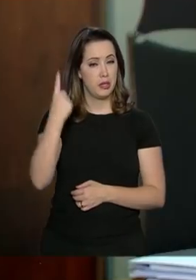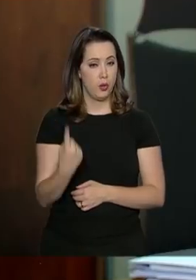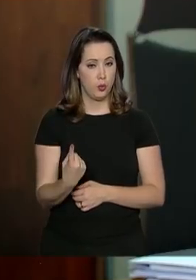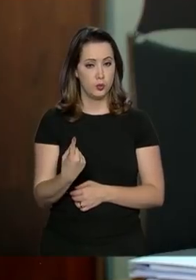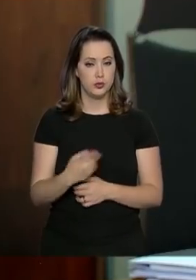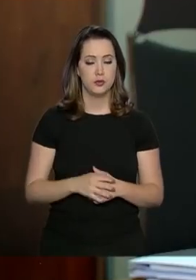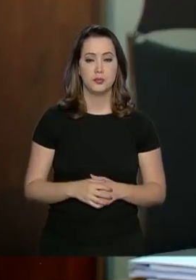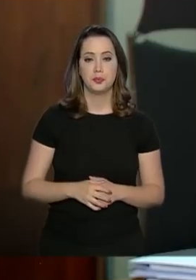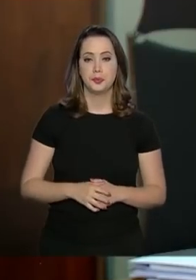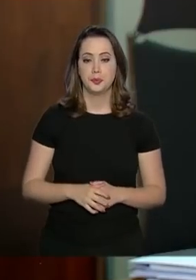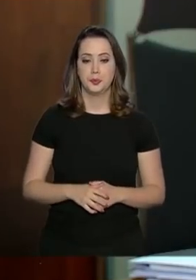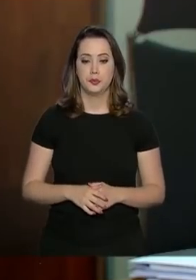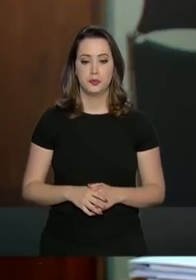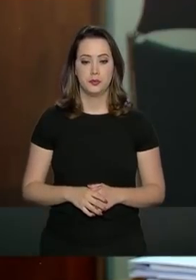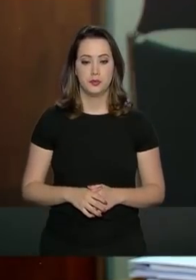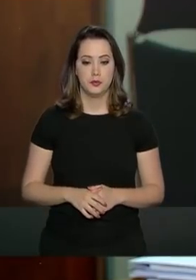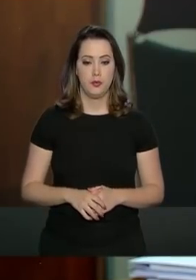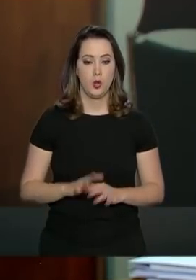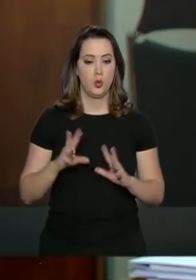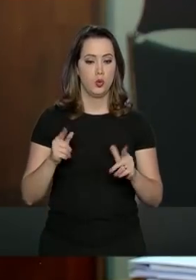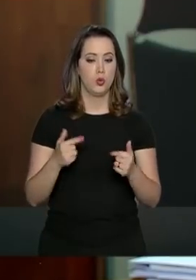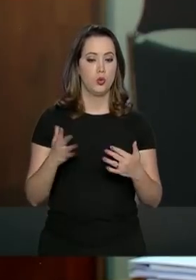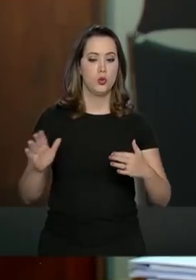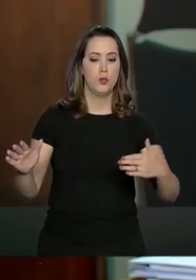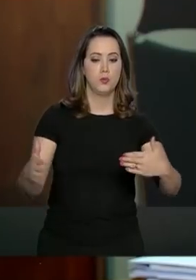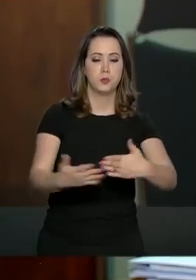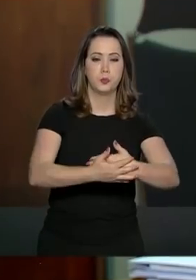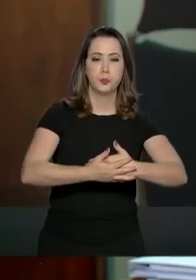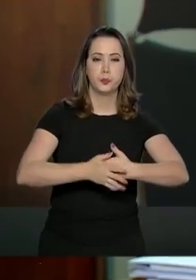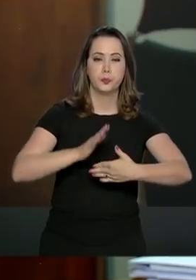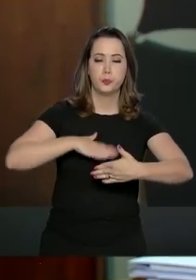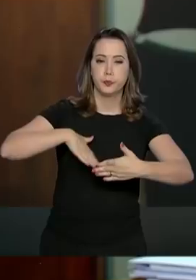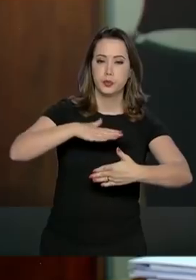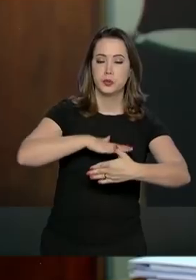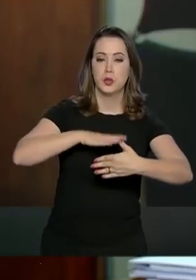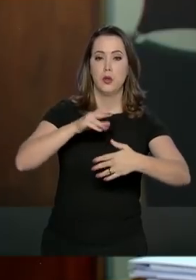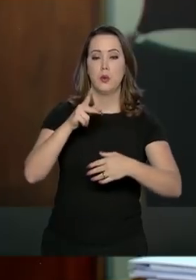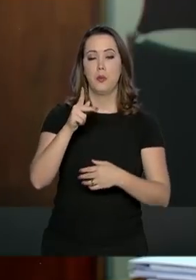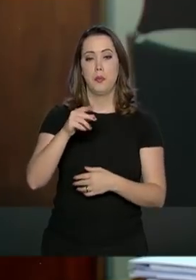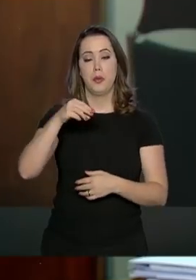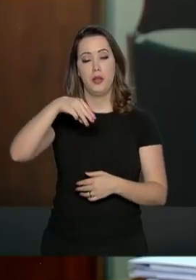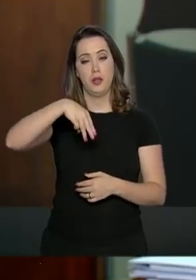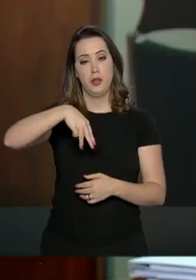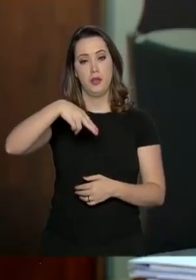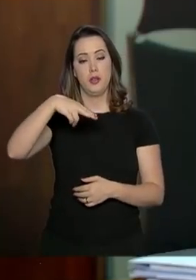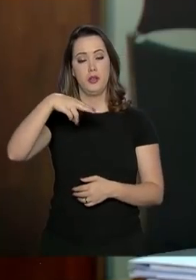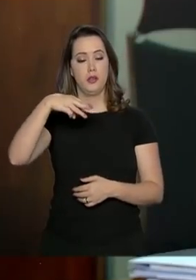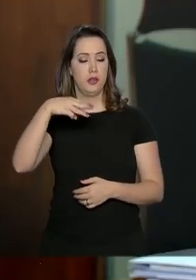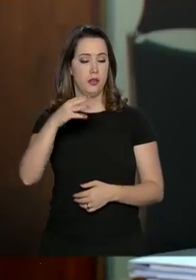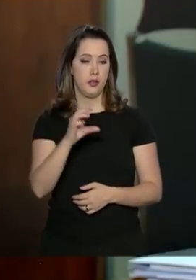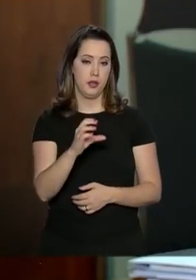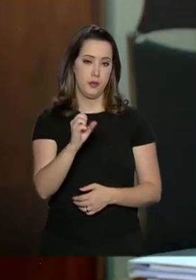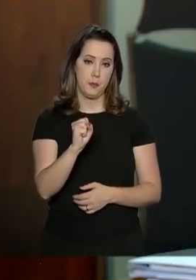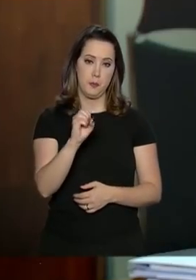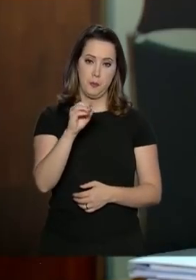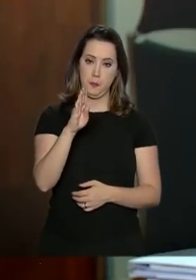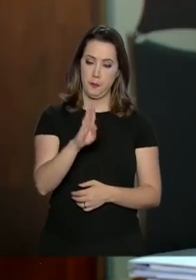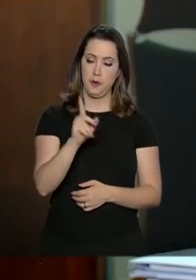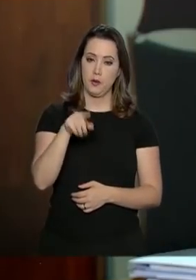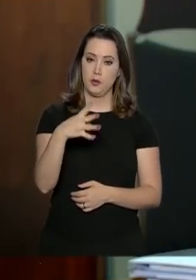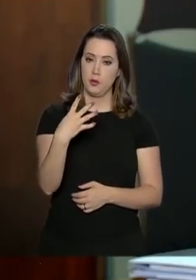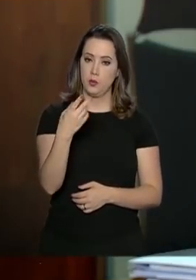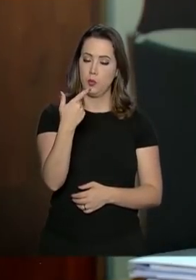Todas as barragens que fazem parte da Política Nacional de Segurança de Barragens, o PNSB, são 425 hoje, são